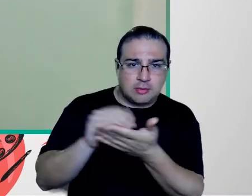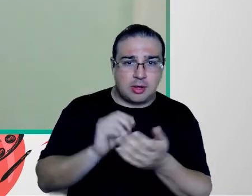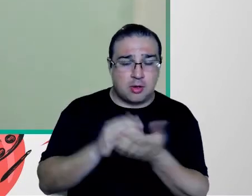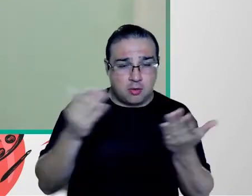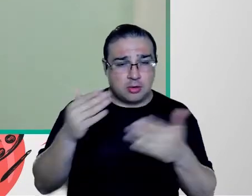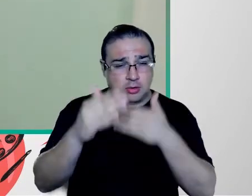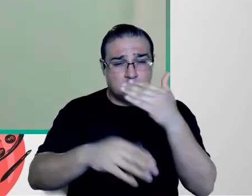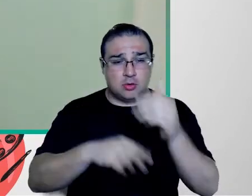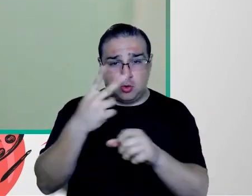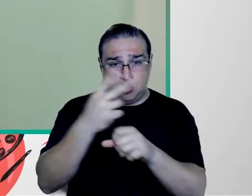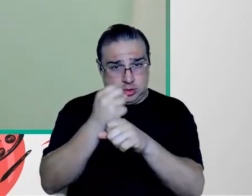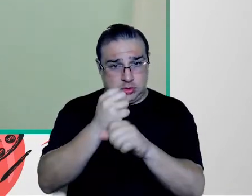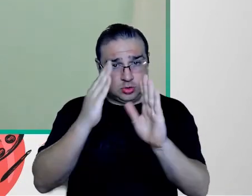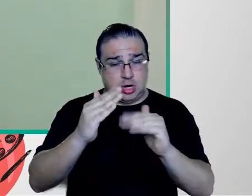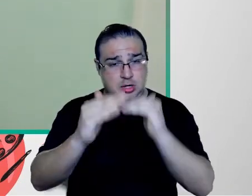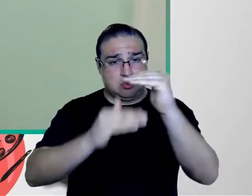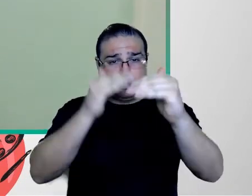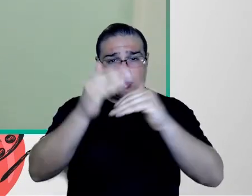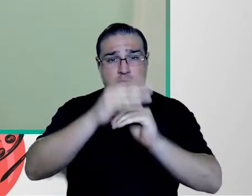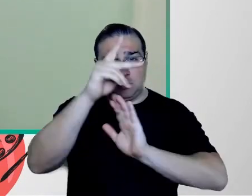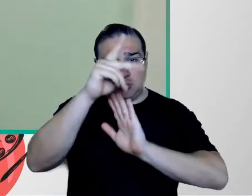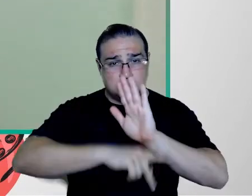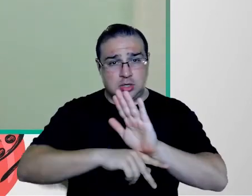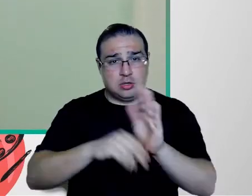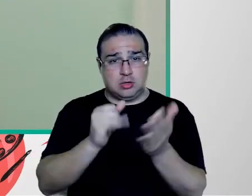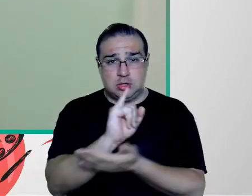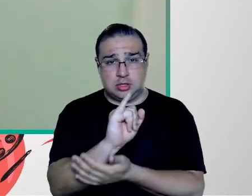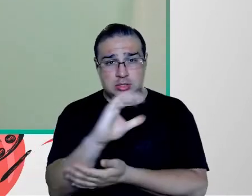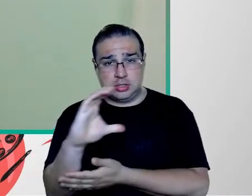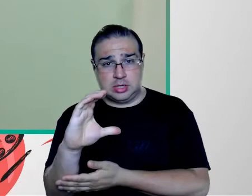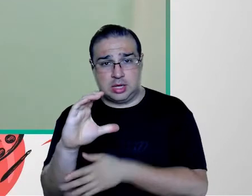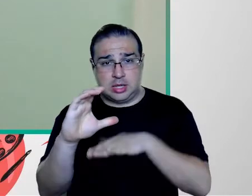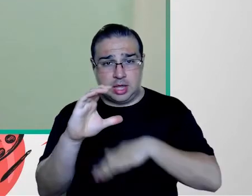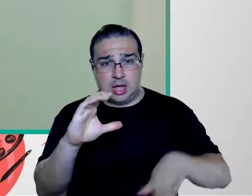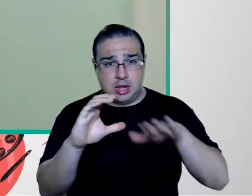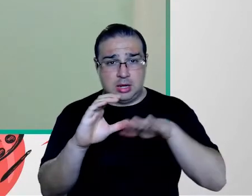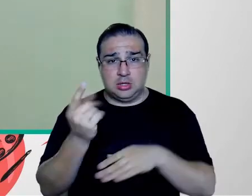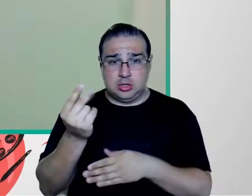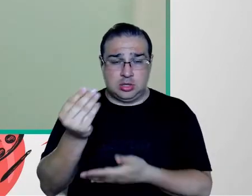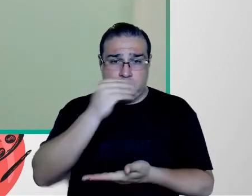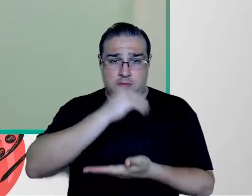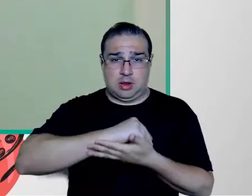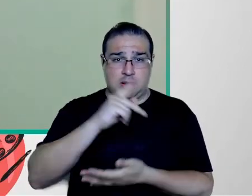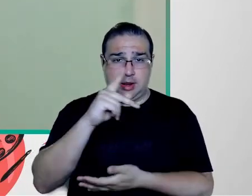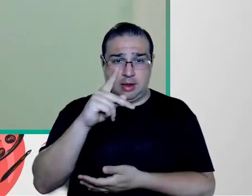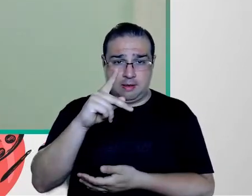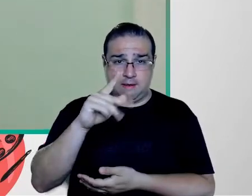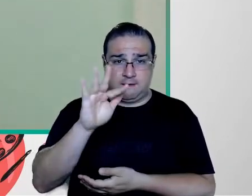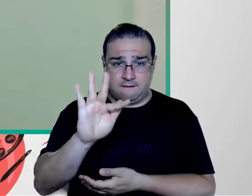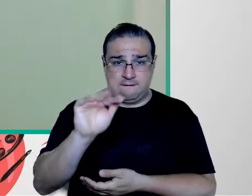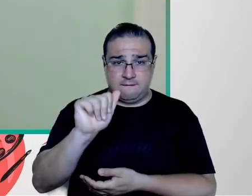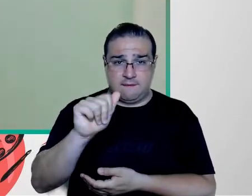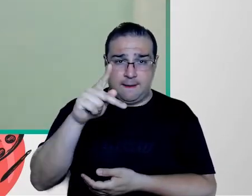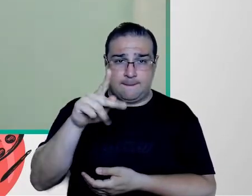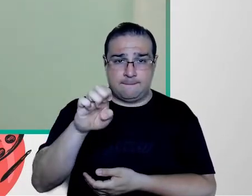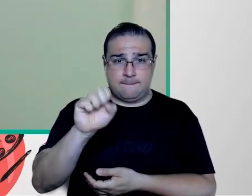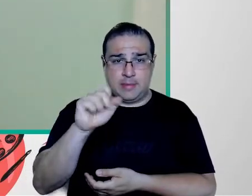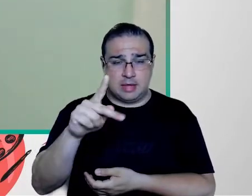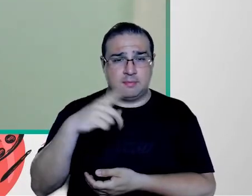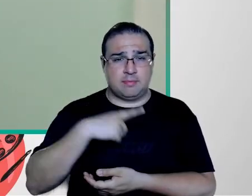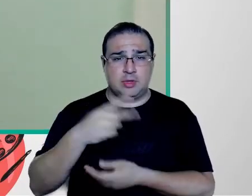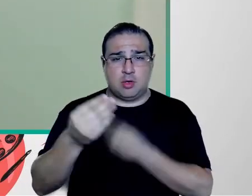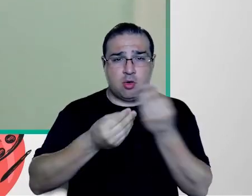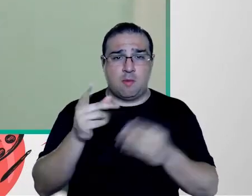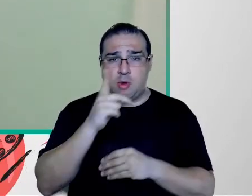há quase dois anos, um projeto de iniciação científica financiado pela FAPESP, no qual eu estudo a dinâmica de